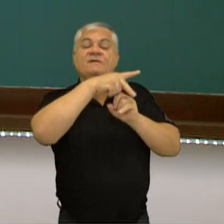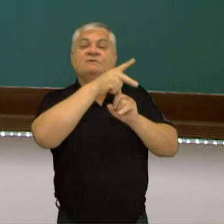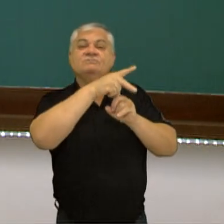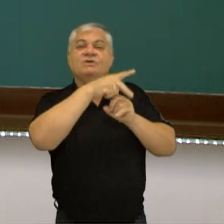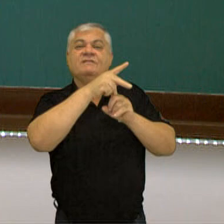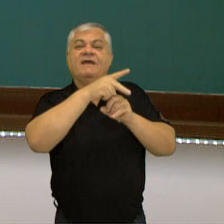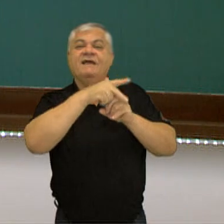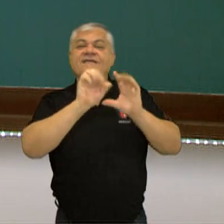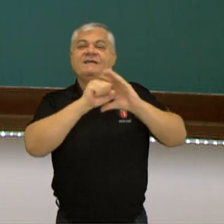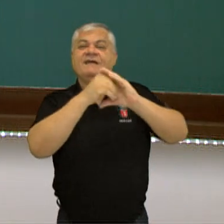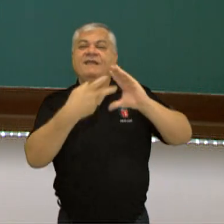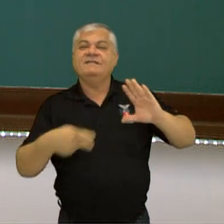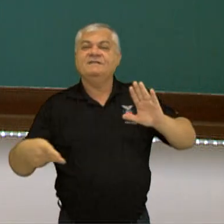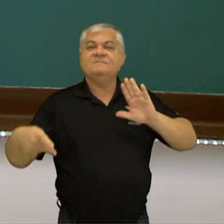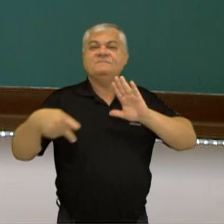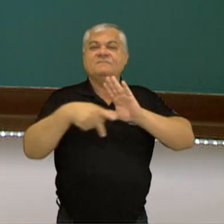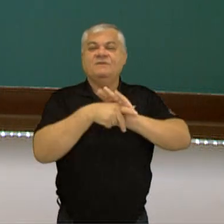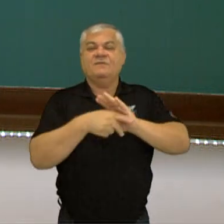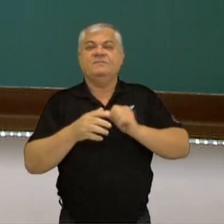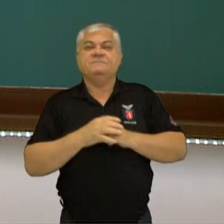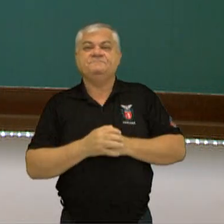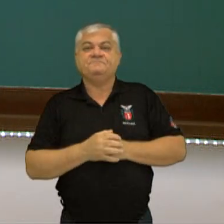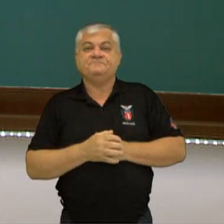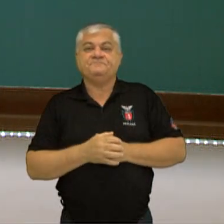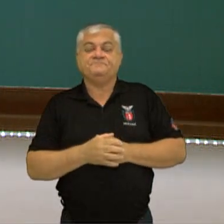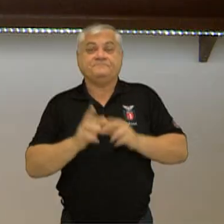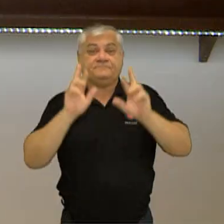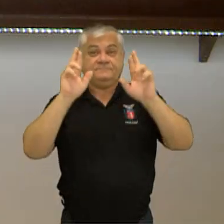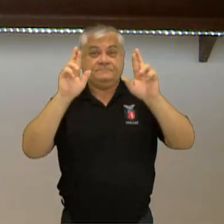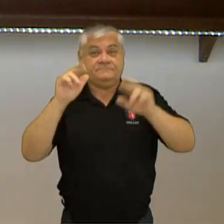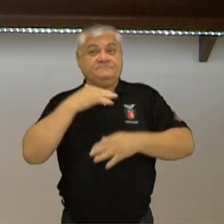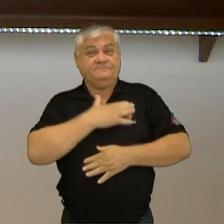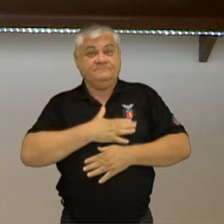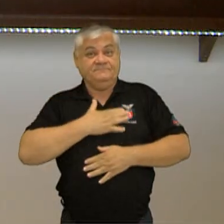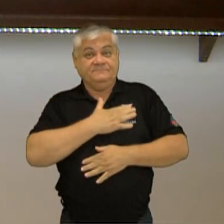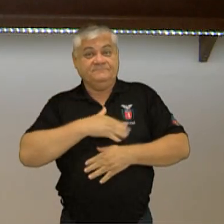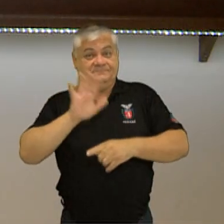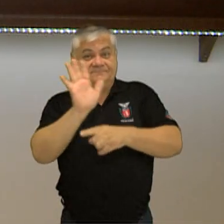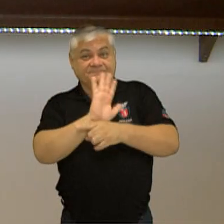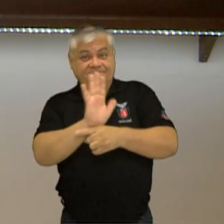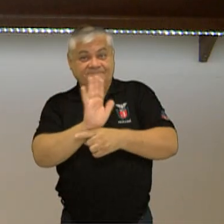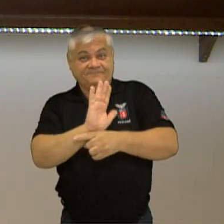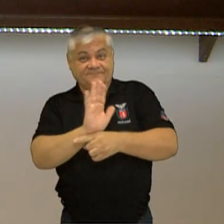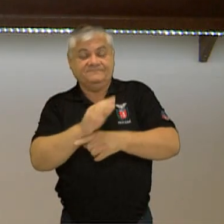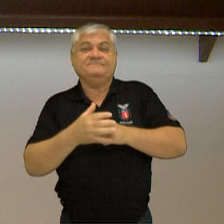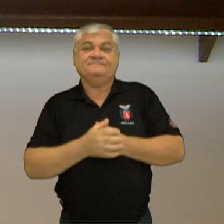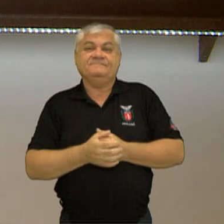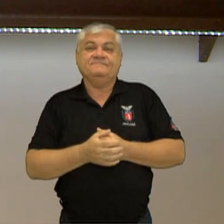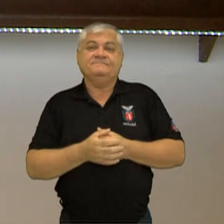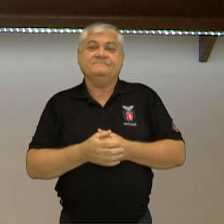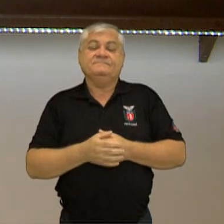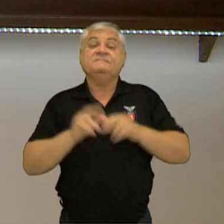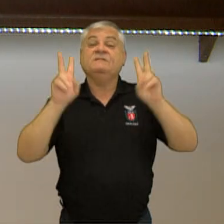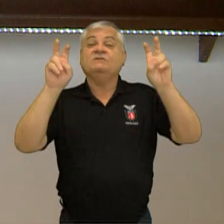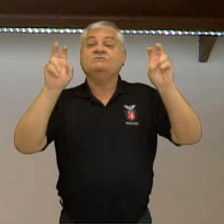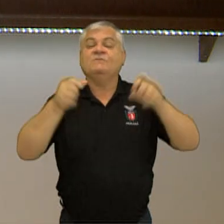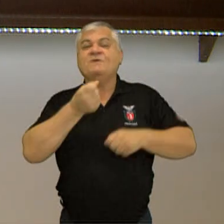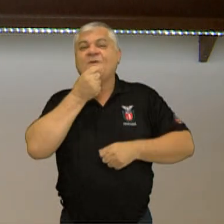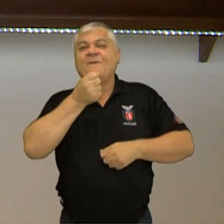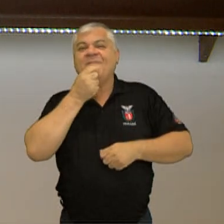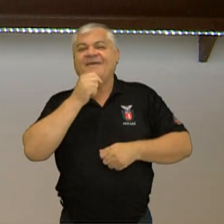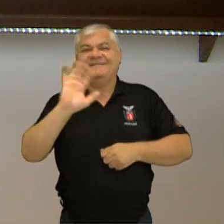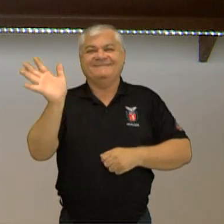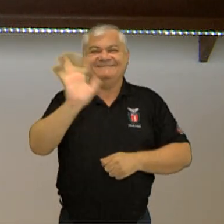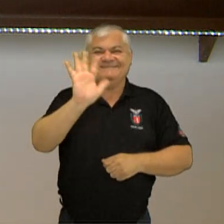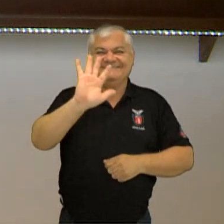como característica específica desses personagens. Então, espero que vocês tenham gostado desse vídeo, né? Sobre comédia da arte.